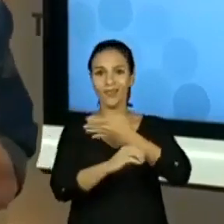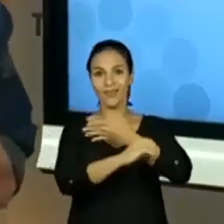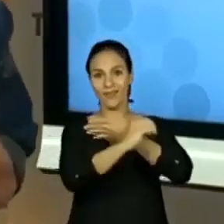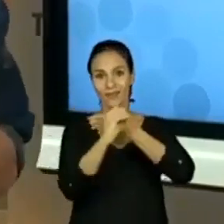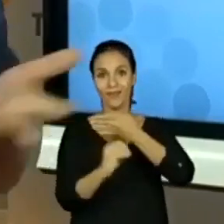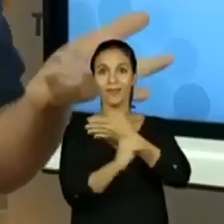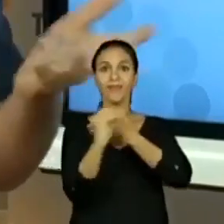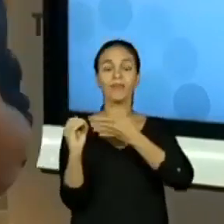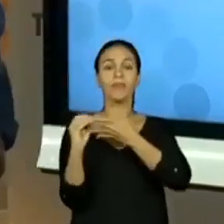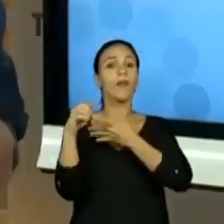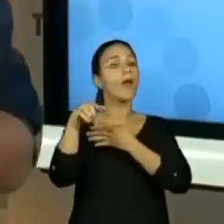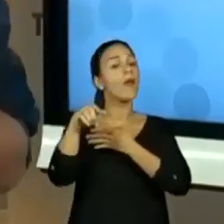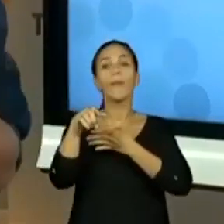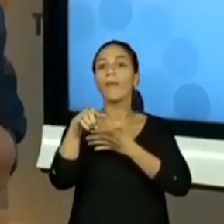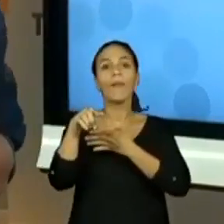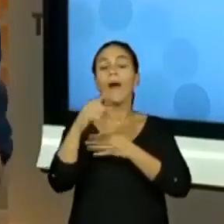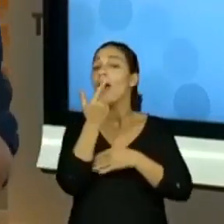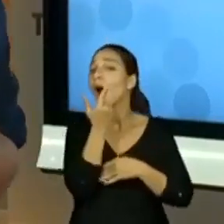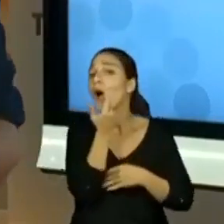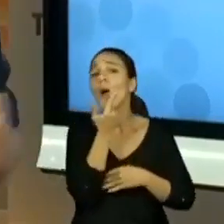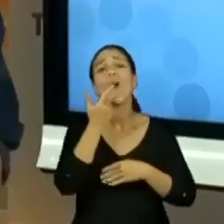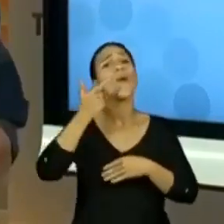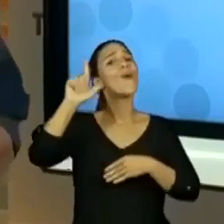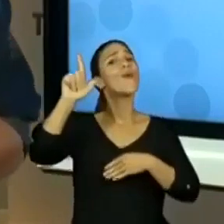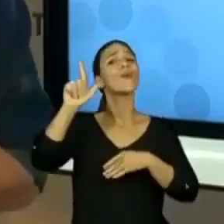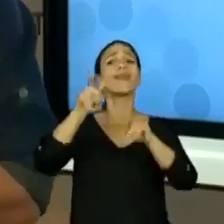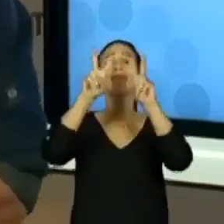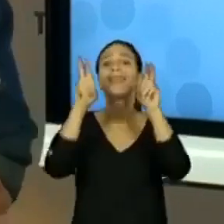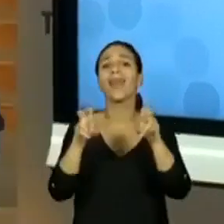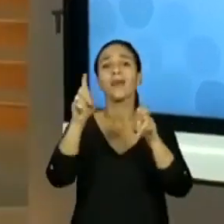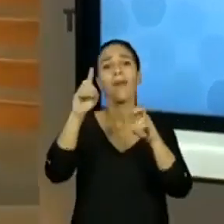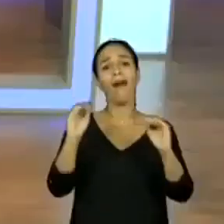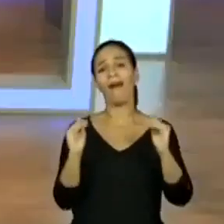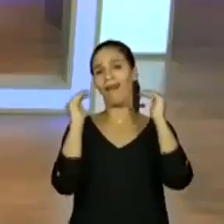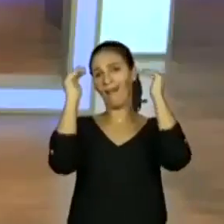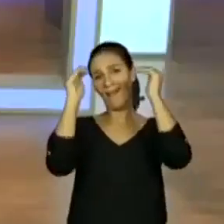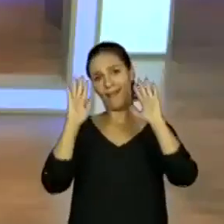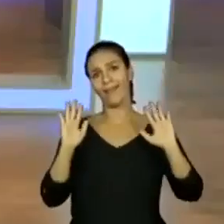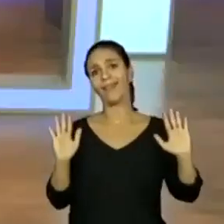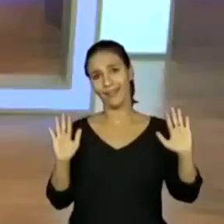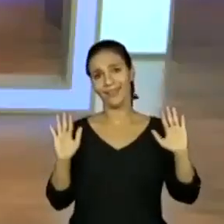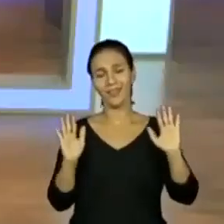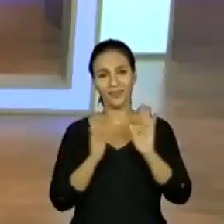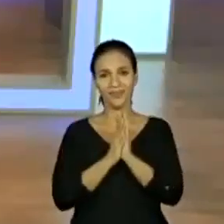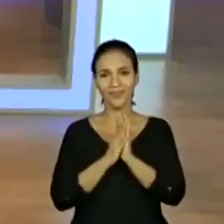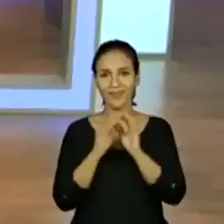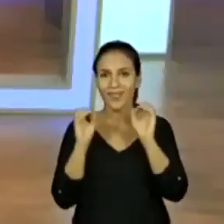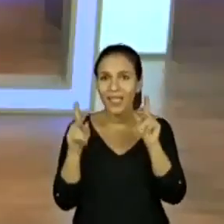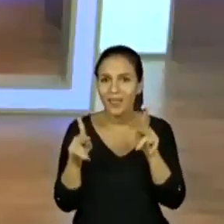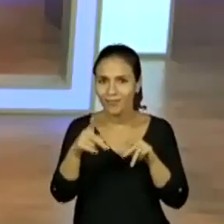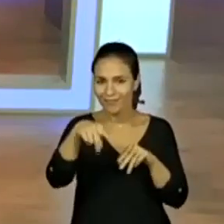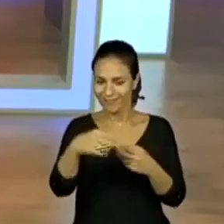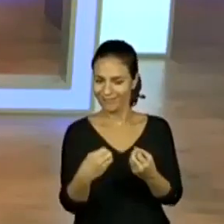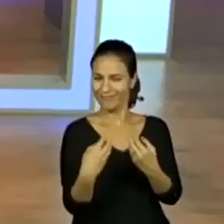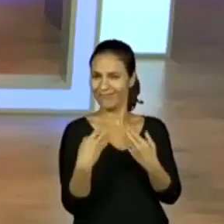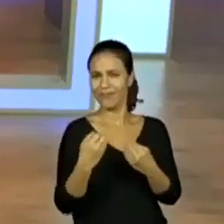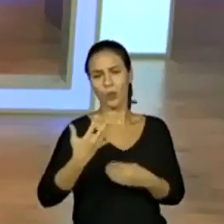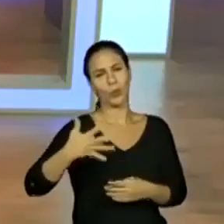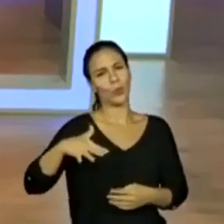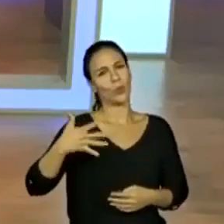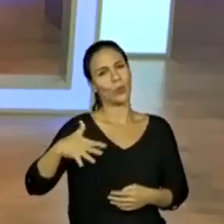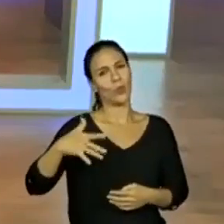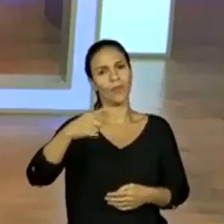Fundamental 2 e do Médio. E é um outro rolê, um outro assunto. Beleza? Grandes mestres, vocês já sabem que